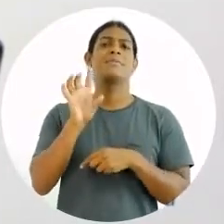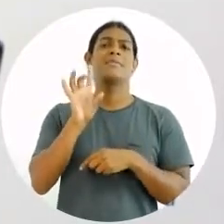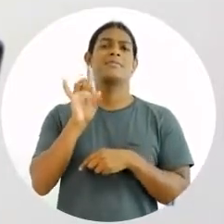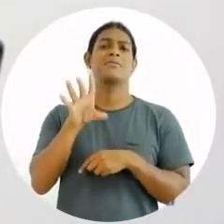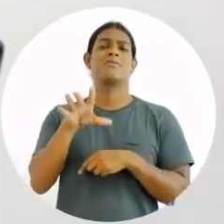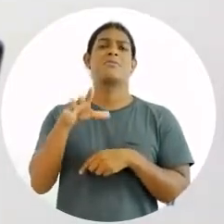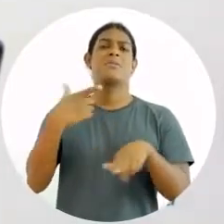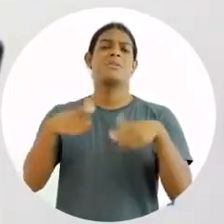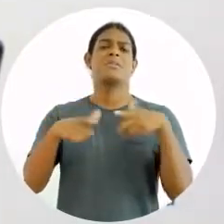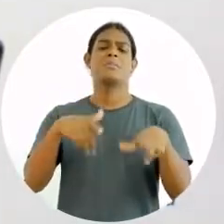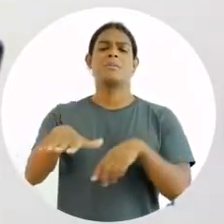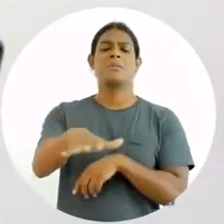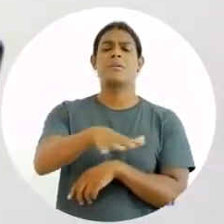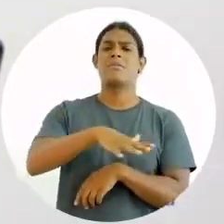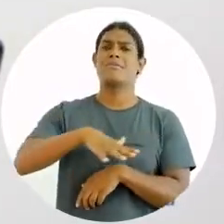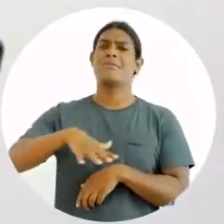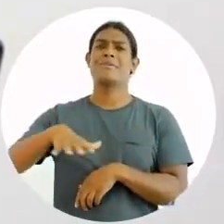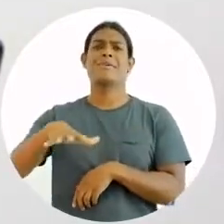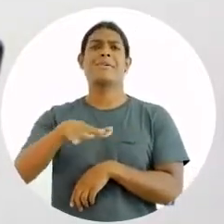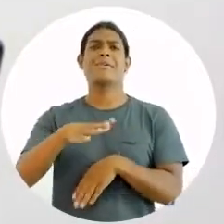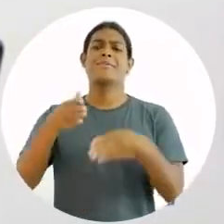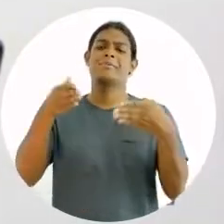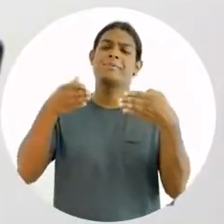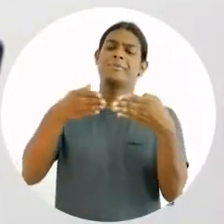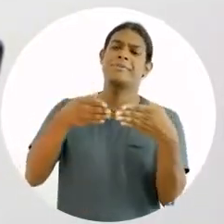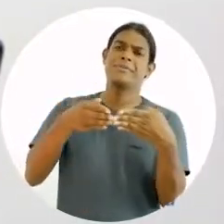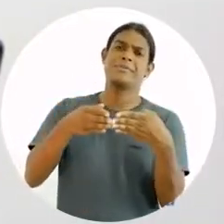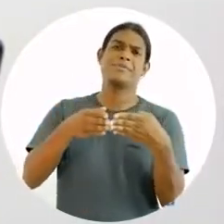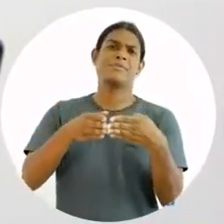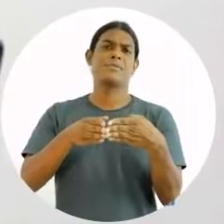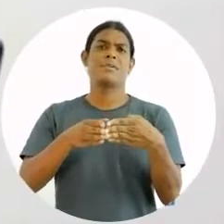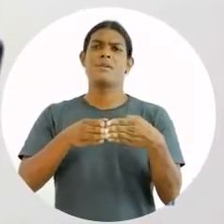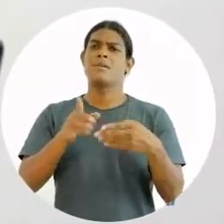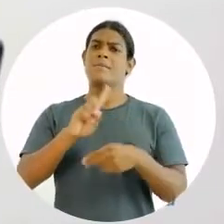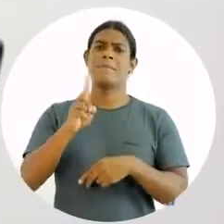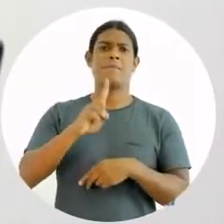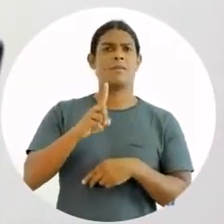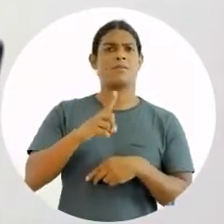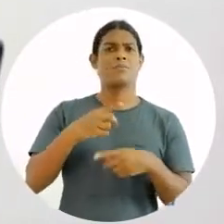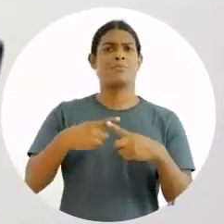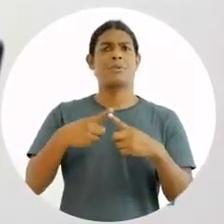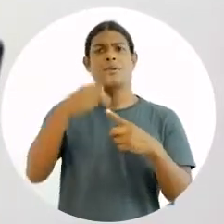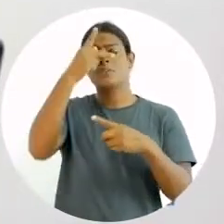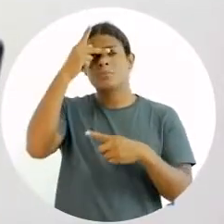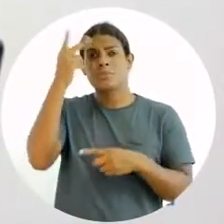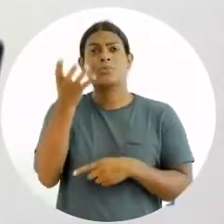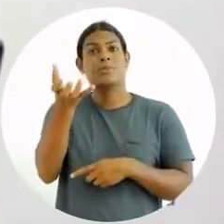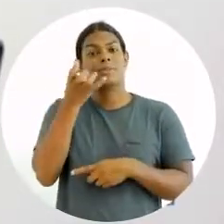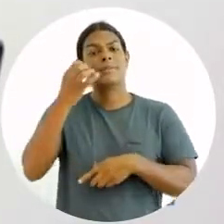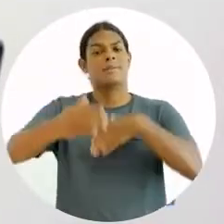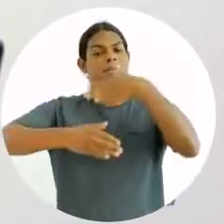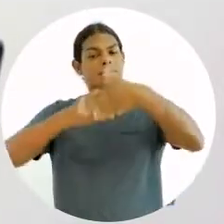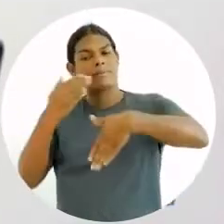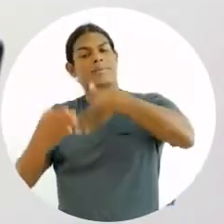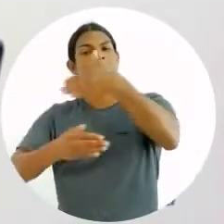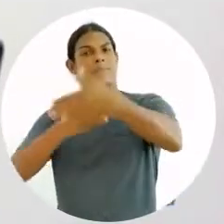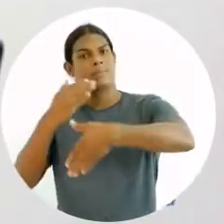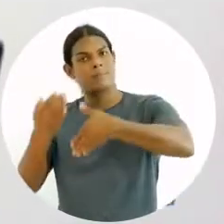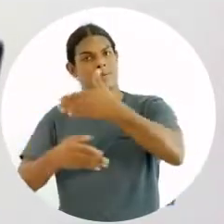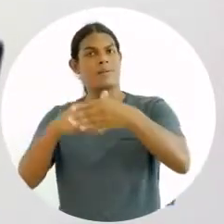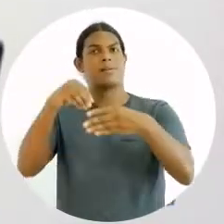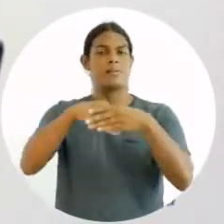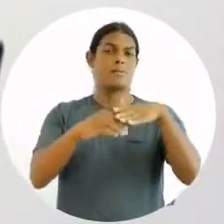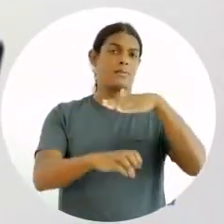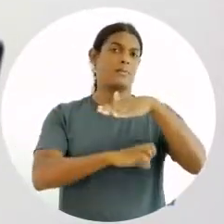Eu acho que ninguém. Então, nesse momento, eu consigo desenvolver melhor, eu consigo utilizar todas as minhas